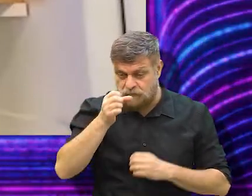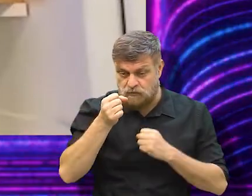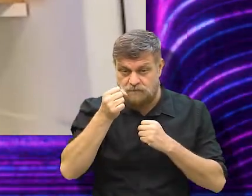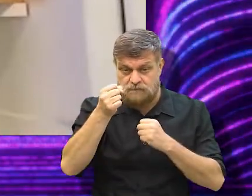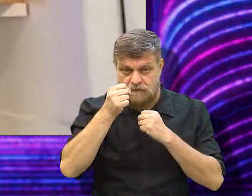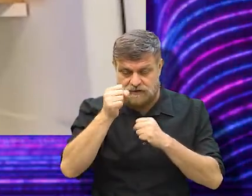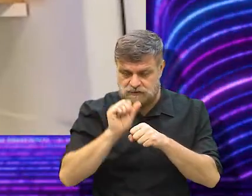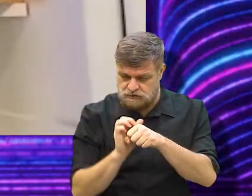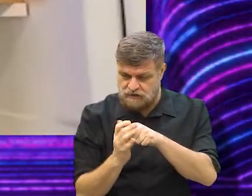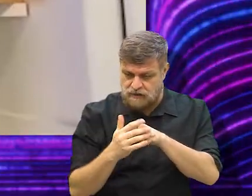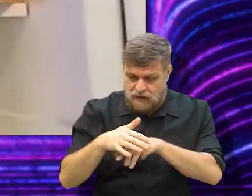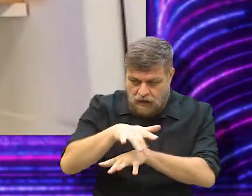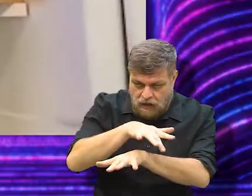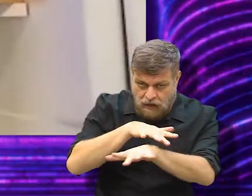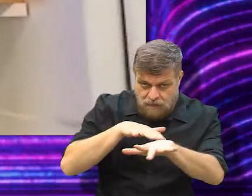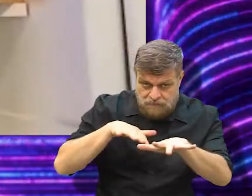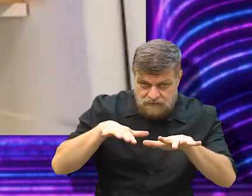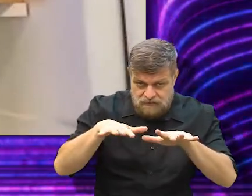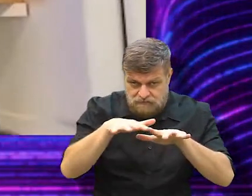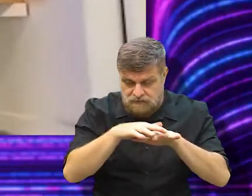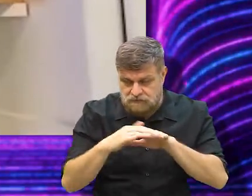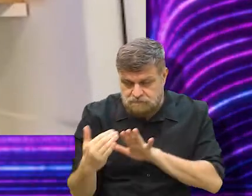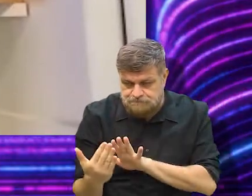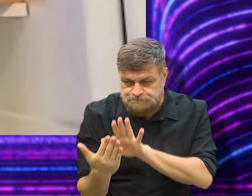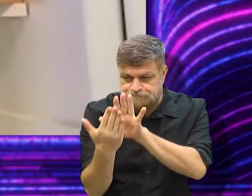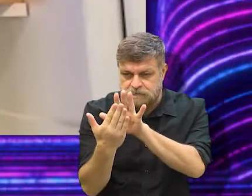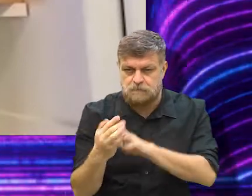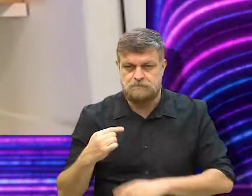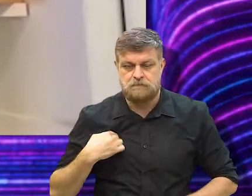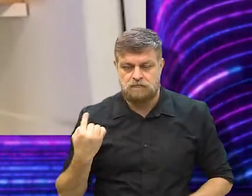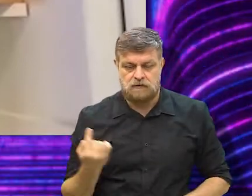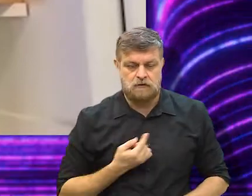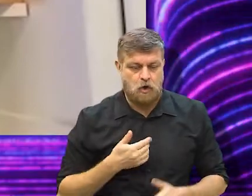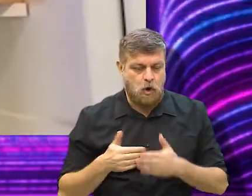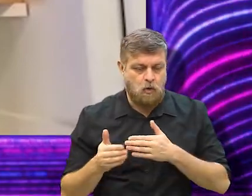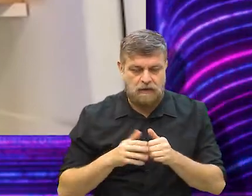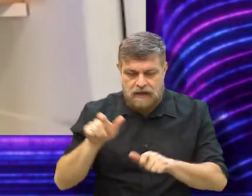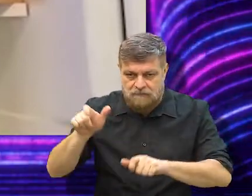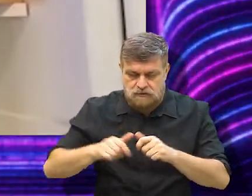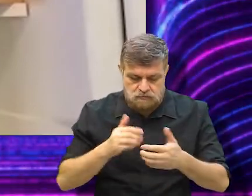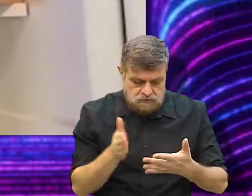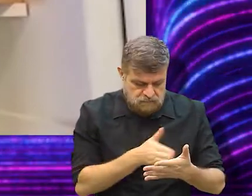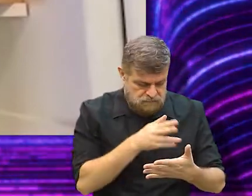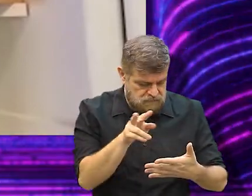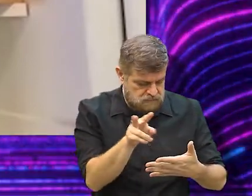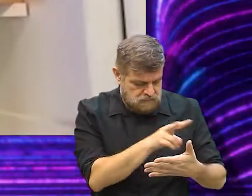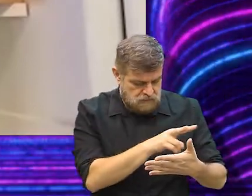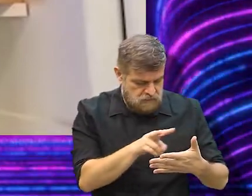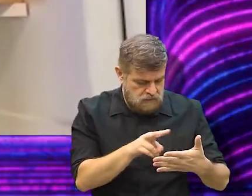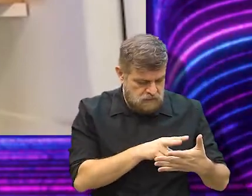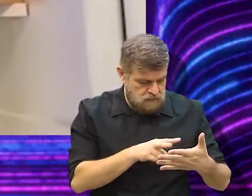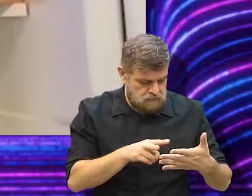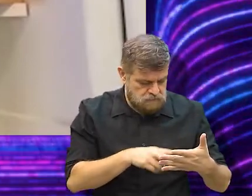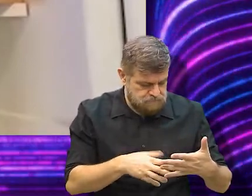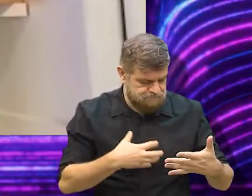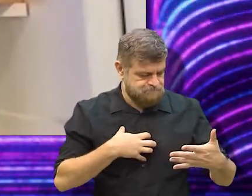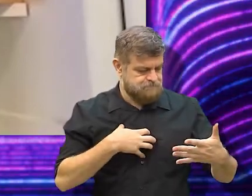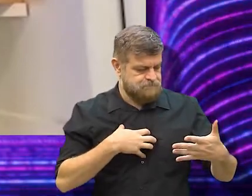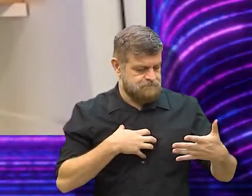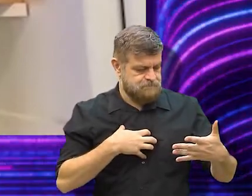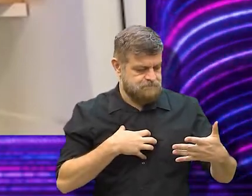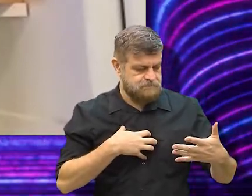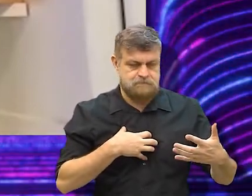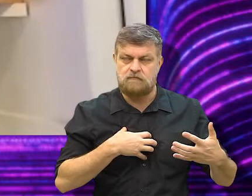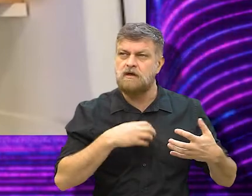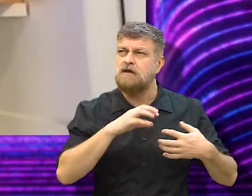forte, muito presente e muito impactante, né, que é o que nós, qualquer um que vá ler o romance, vai prontamente